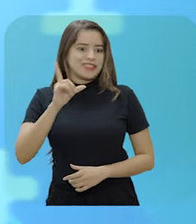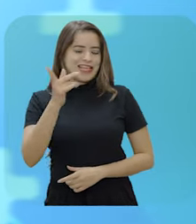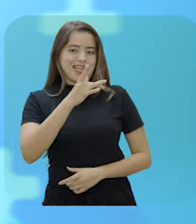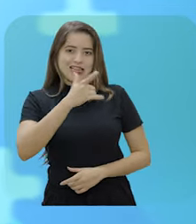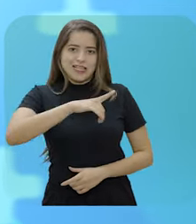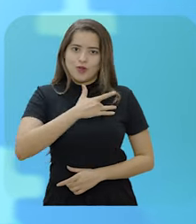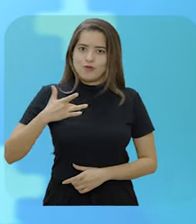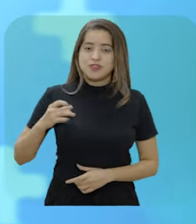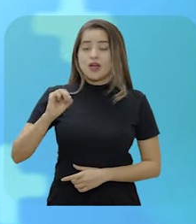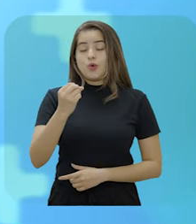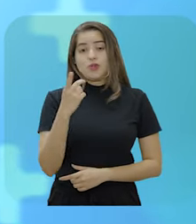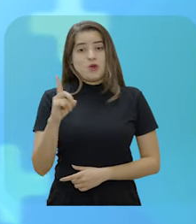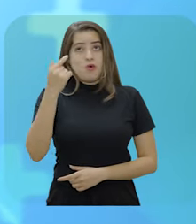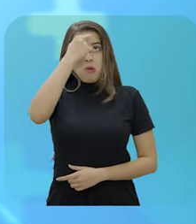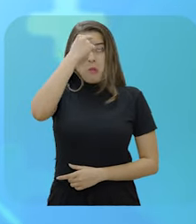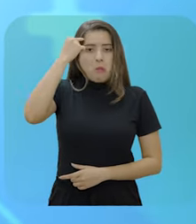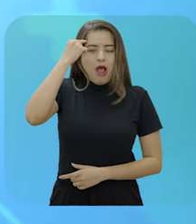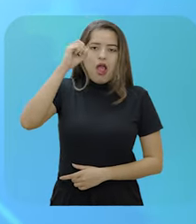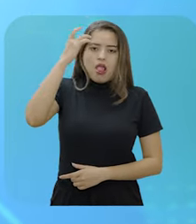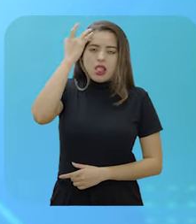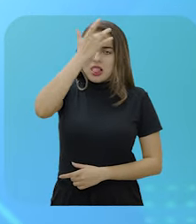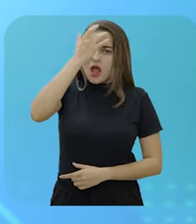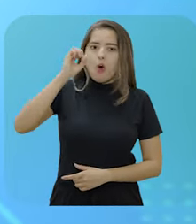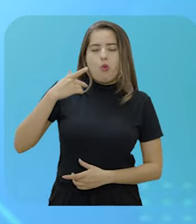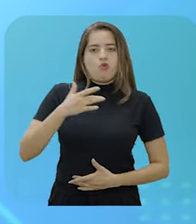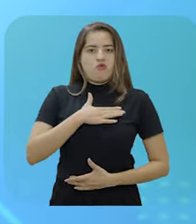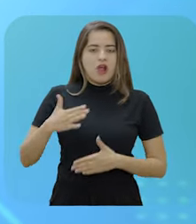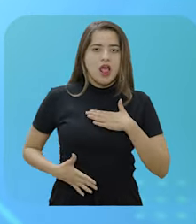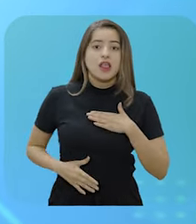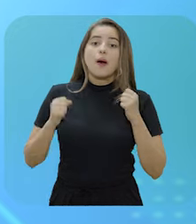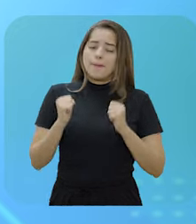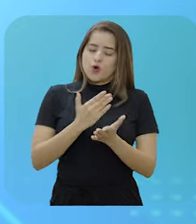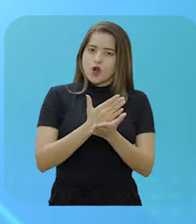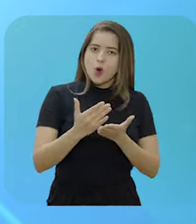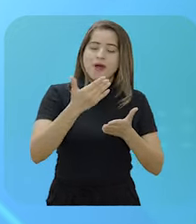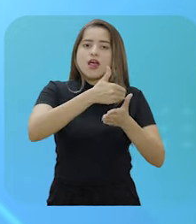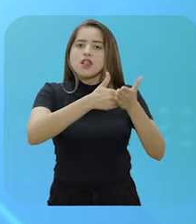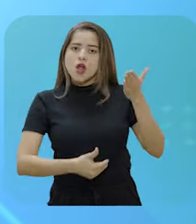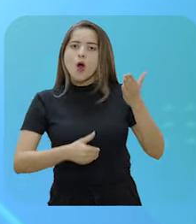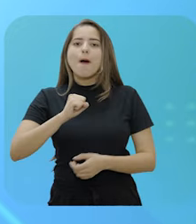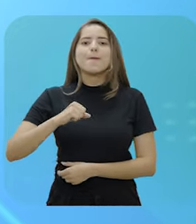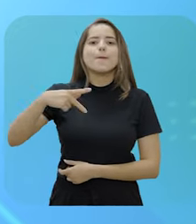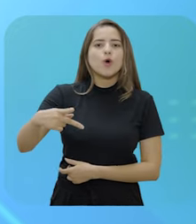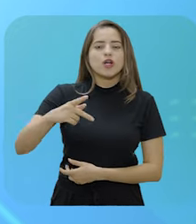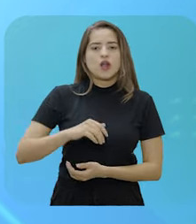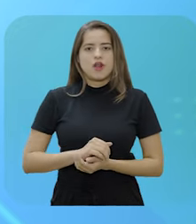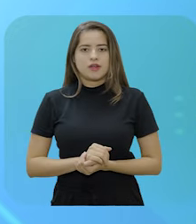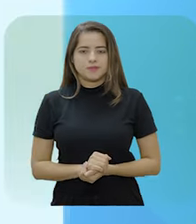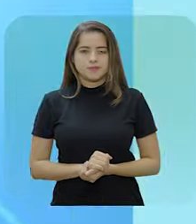constatado que a perda da capacidade laboral é permanente, aí o caso encerjará na indicação de